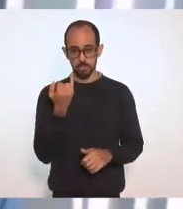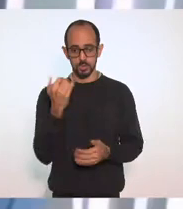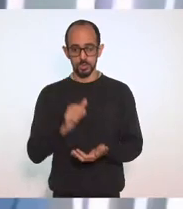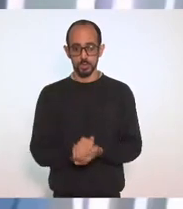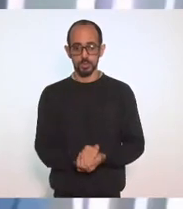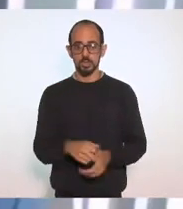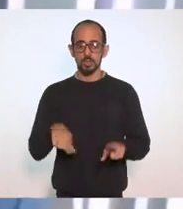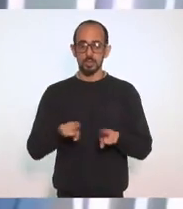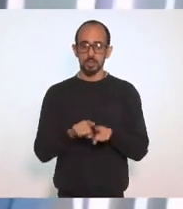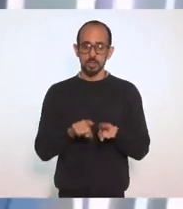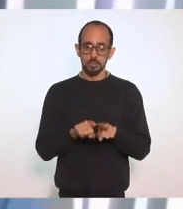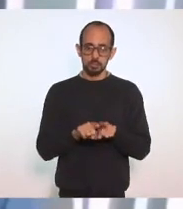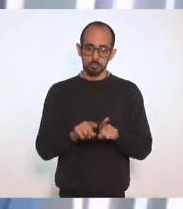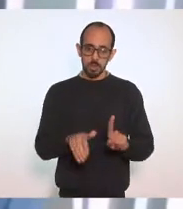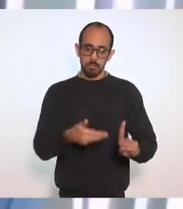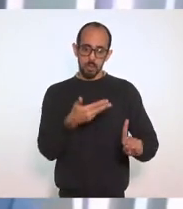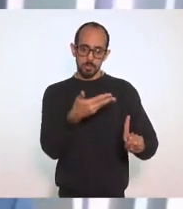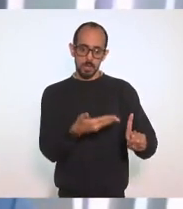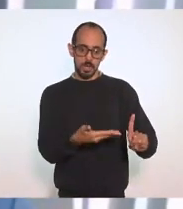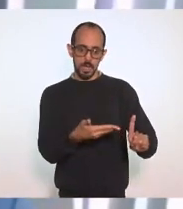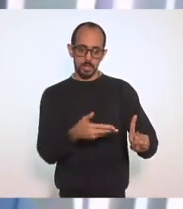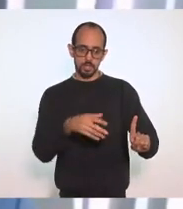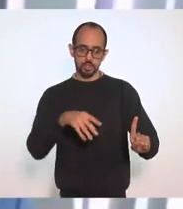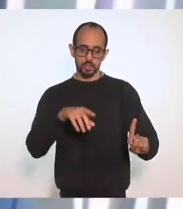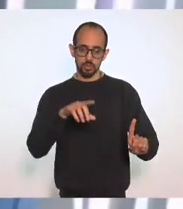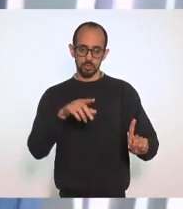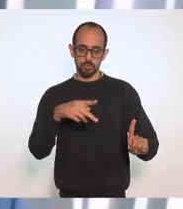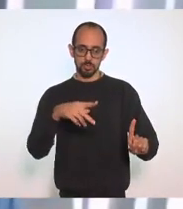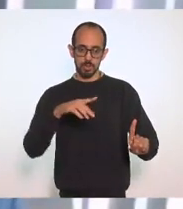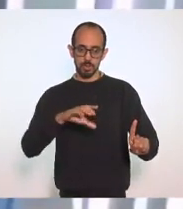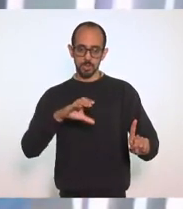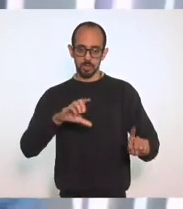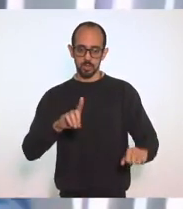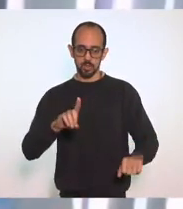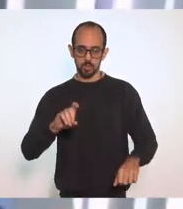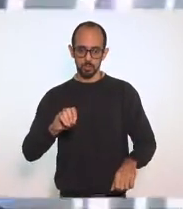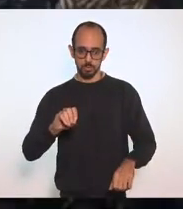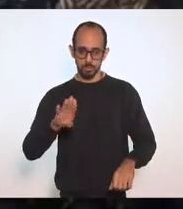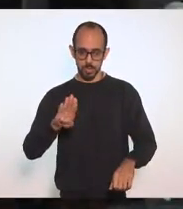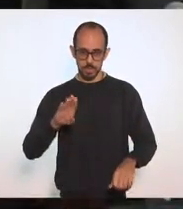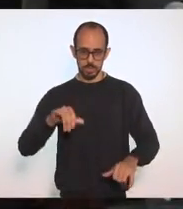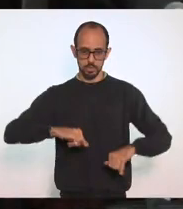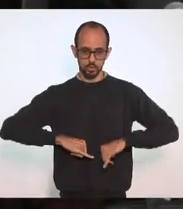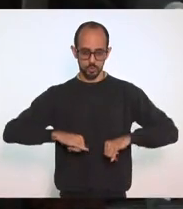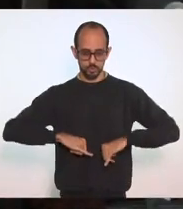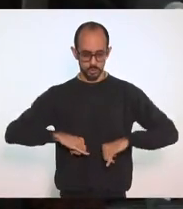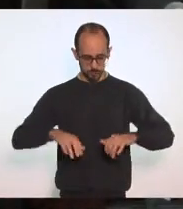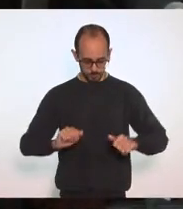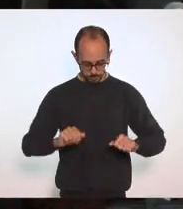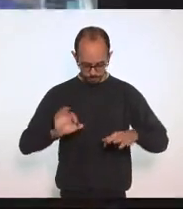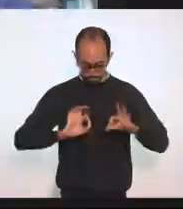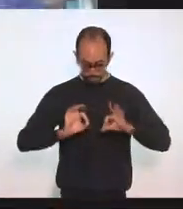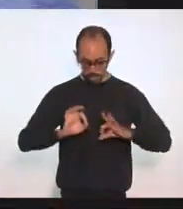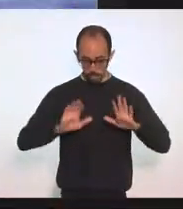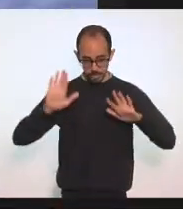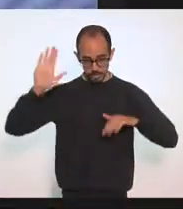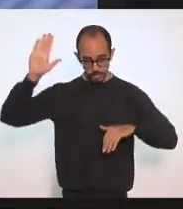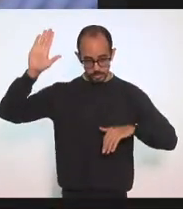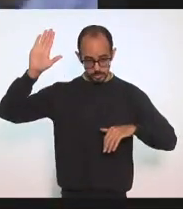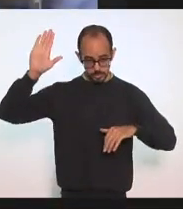PCdoB, partido que está sofrendo muito a perda desse seu grande quadro. Era isso, André. Pela ordem, presidente. Pela ordem.